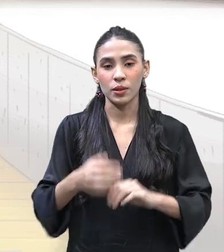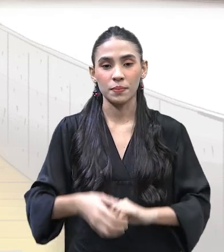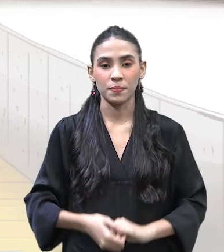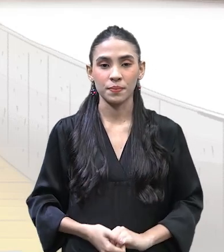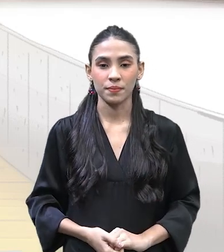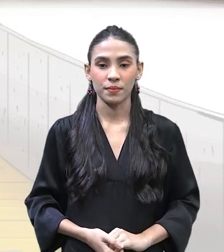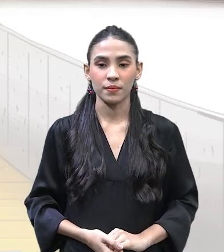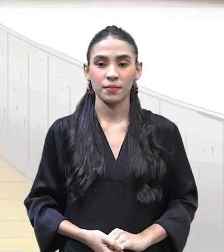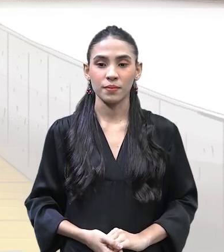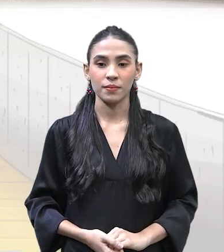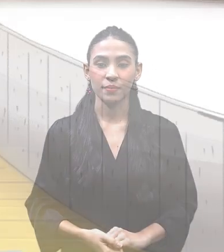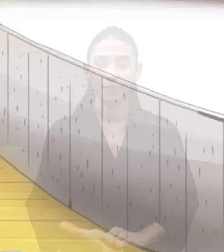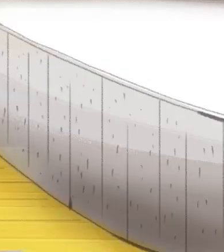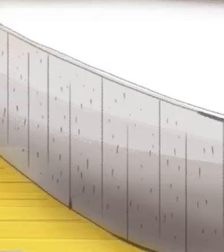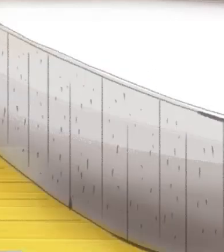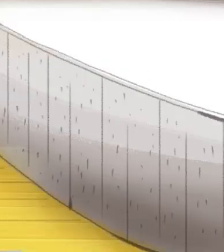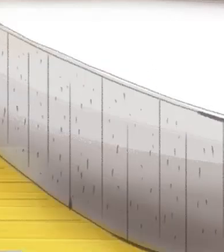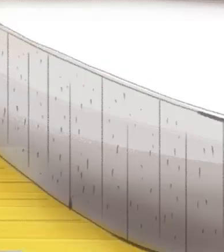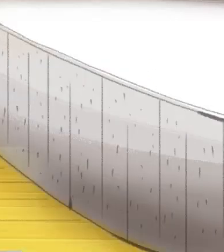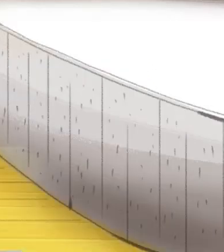sabe que é um trapiche. Não sabemos.